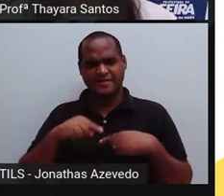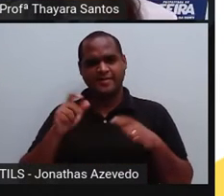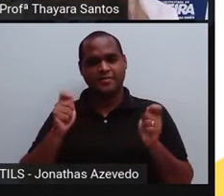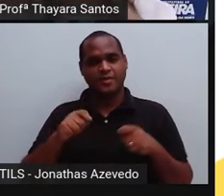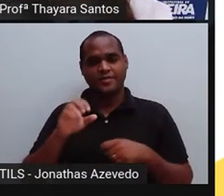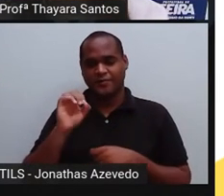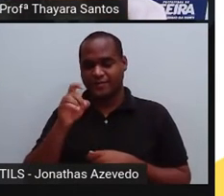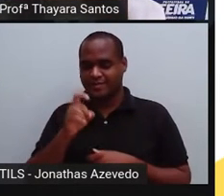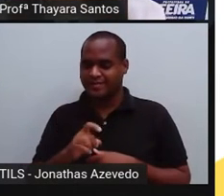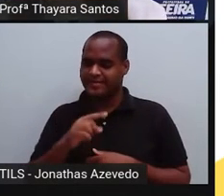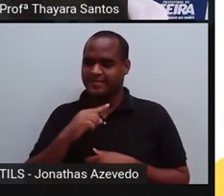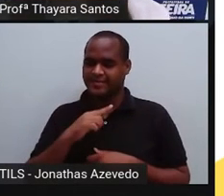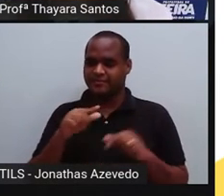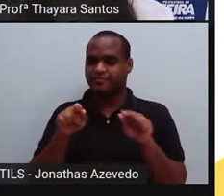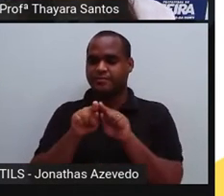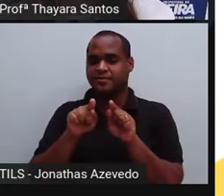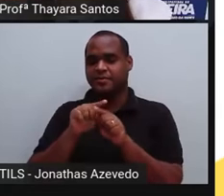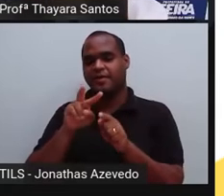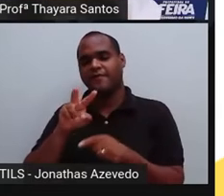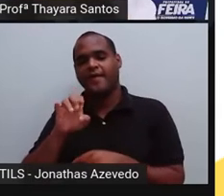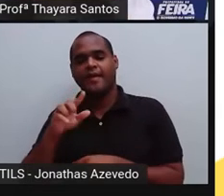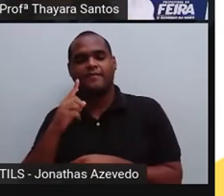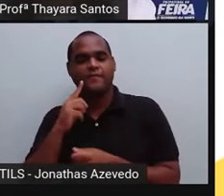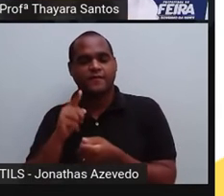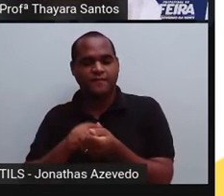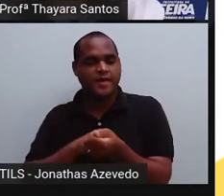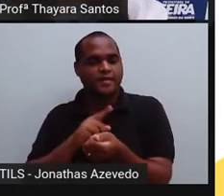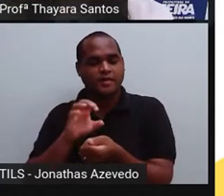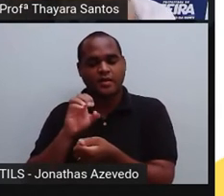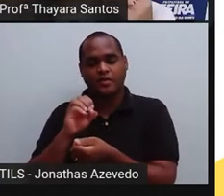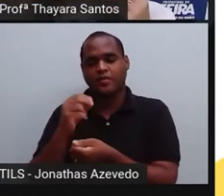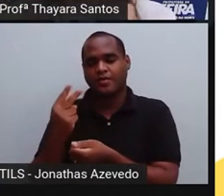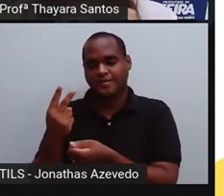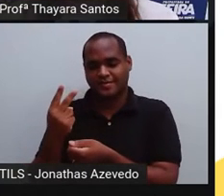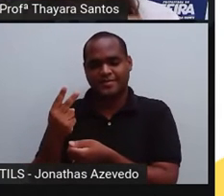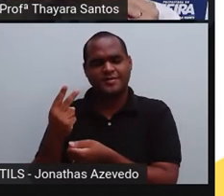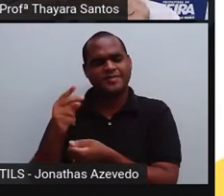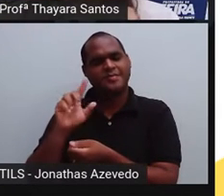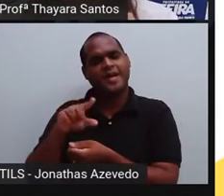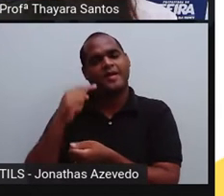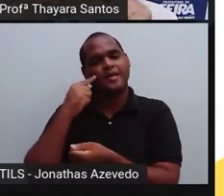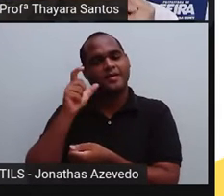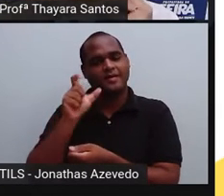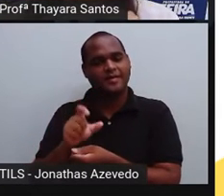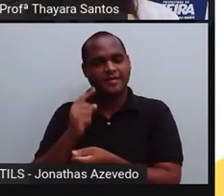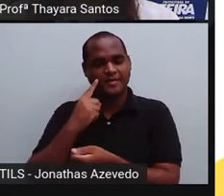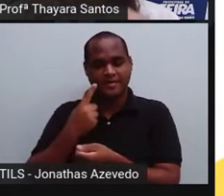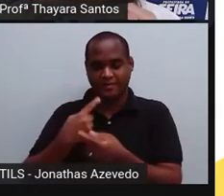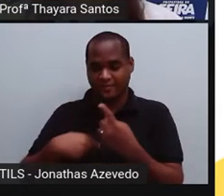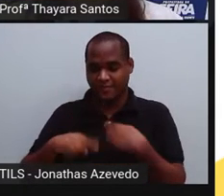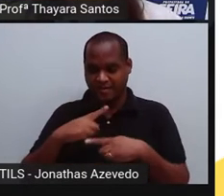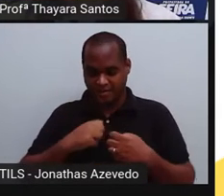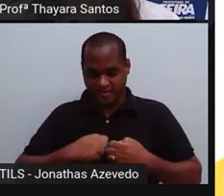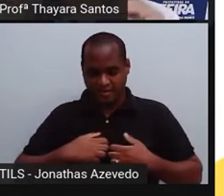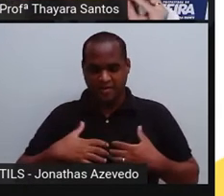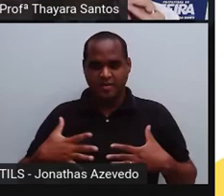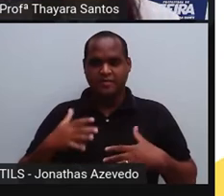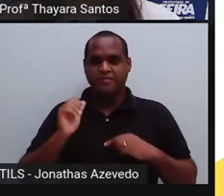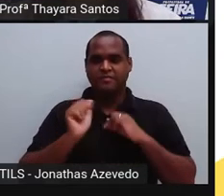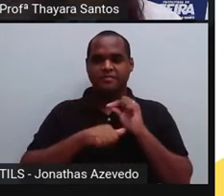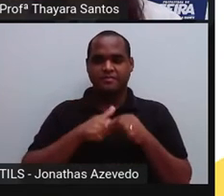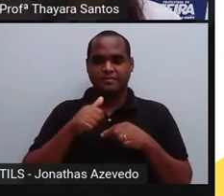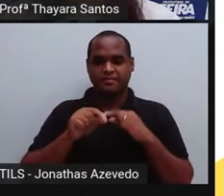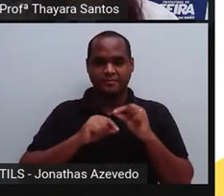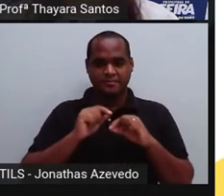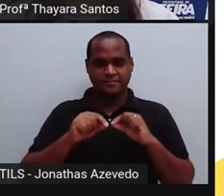oxigênio, e veia transporta o sangue venoso, que é rico em gás carbônico. Só que no caso da circulação pulmonar, isso muda. A